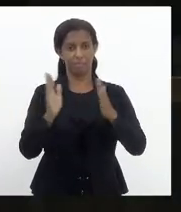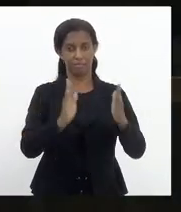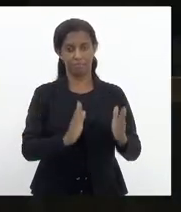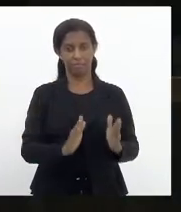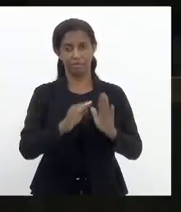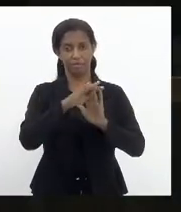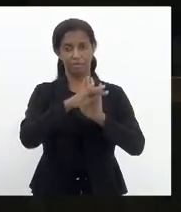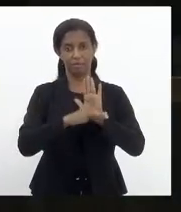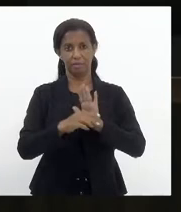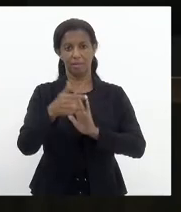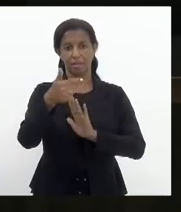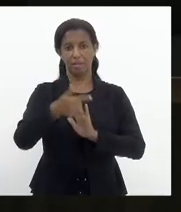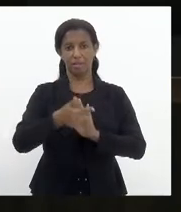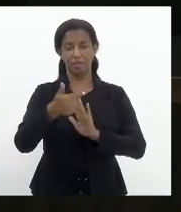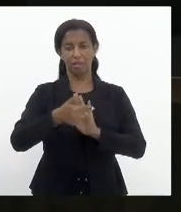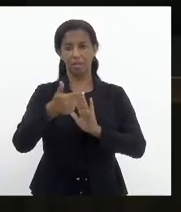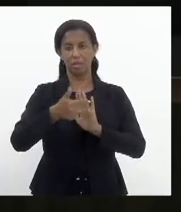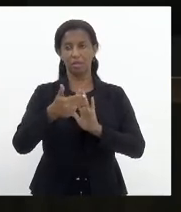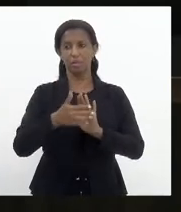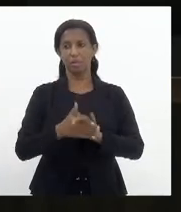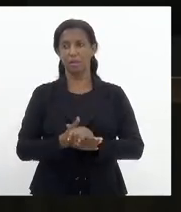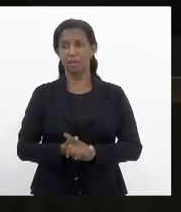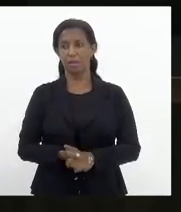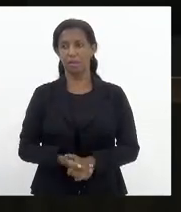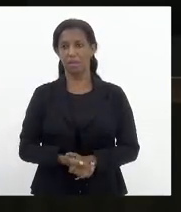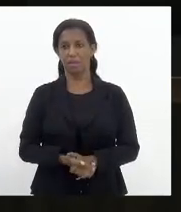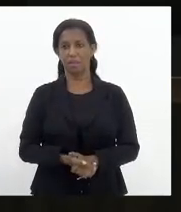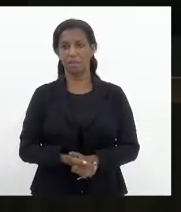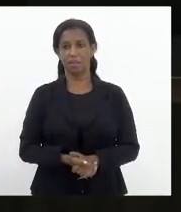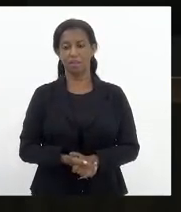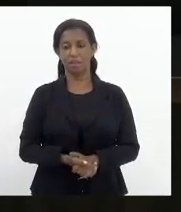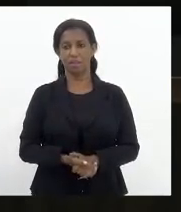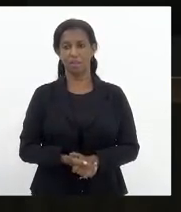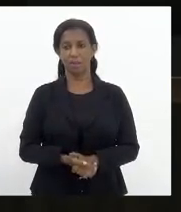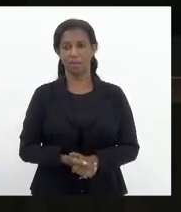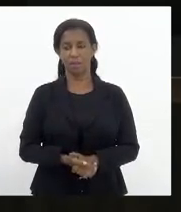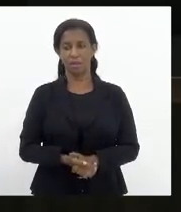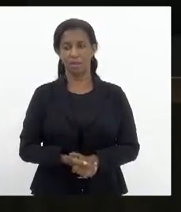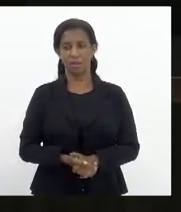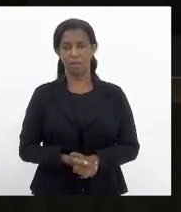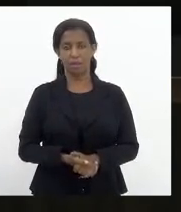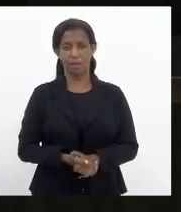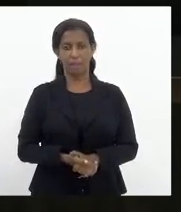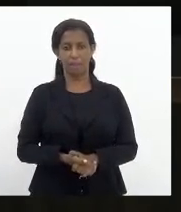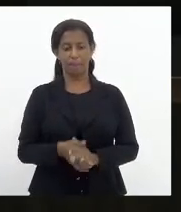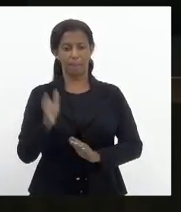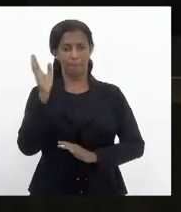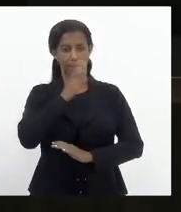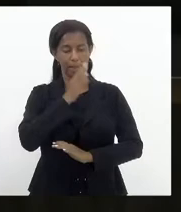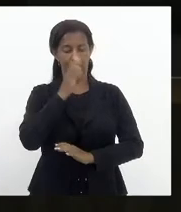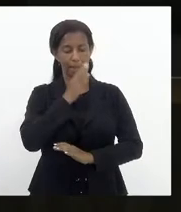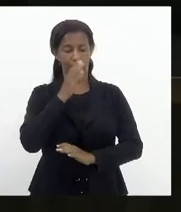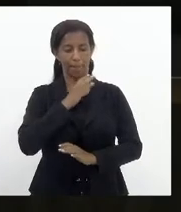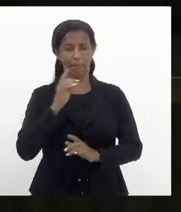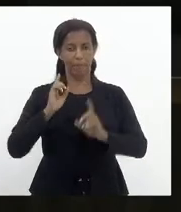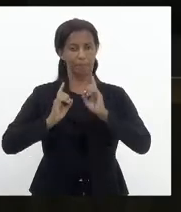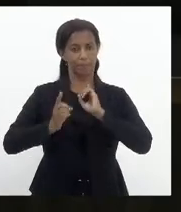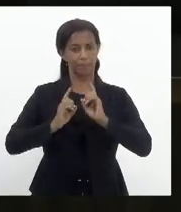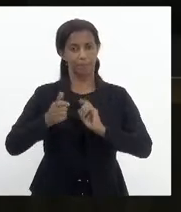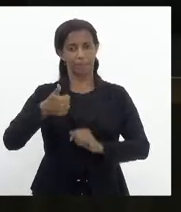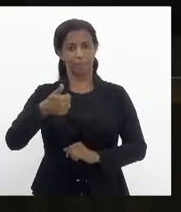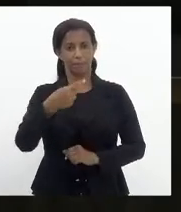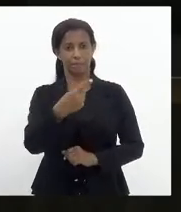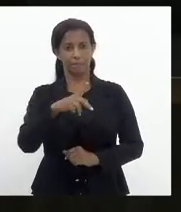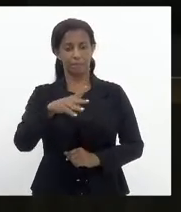à ordem da segunda sessão extraordinária, que seria às 18 horas e 45 minutos. Anuncio, em regime de urgência e discussão, o único